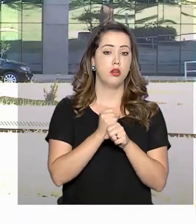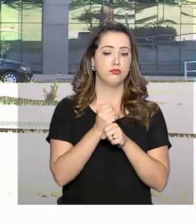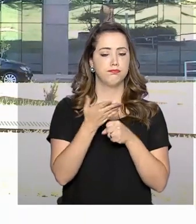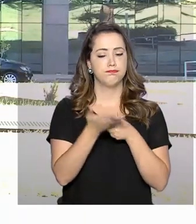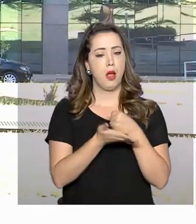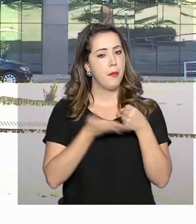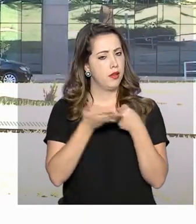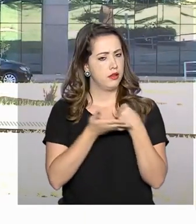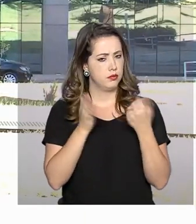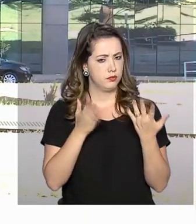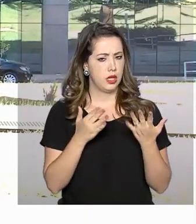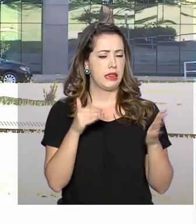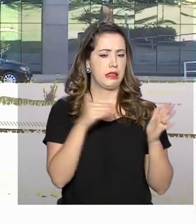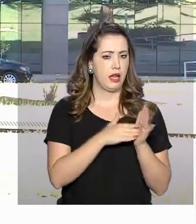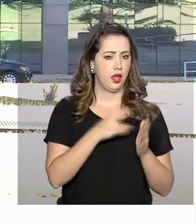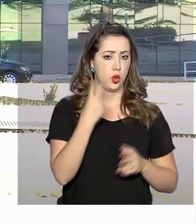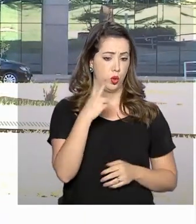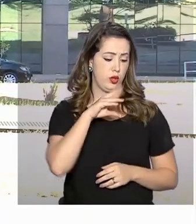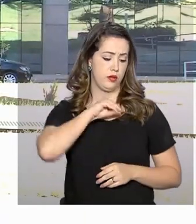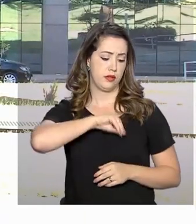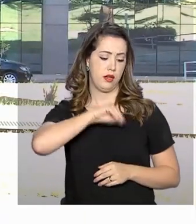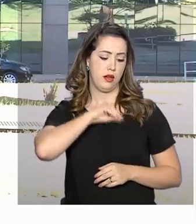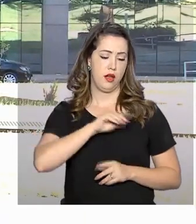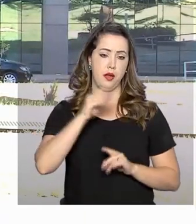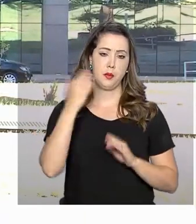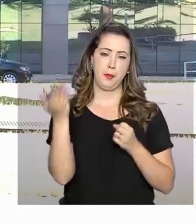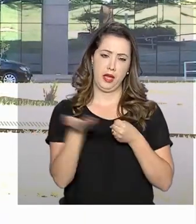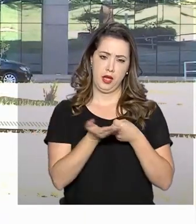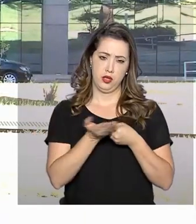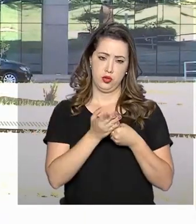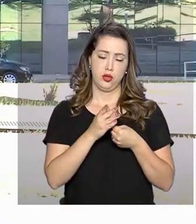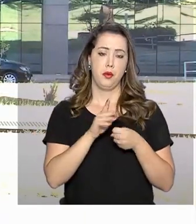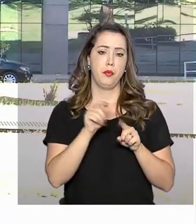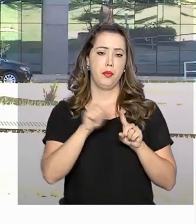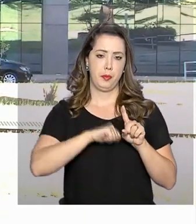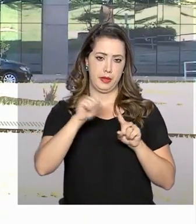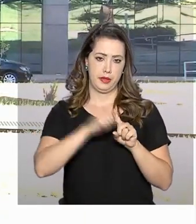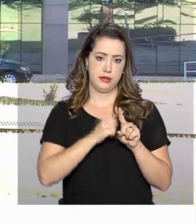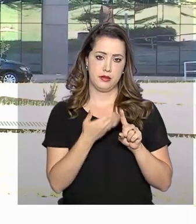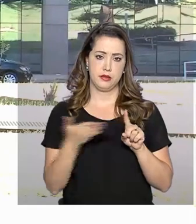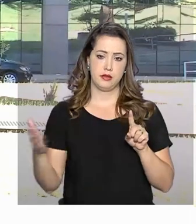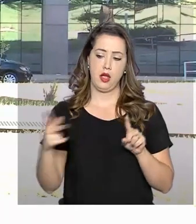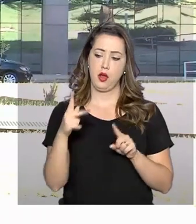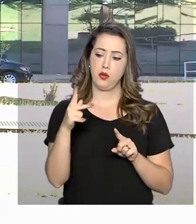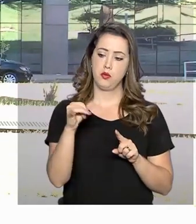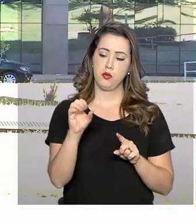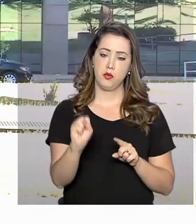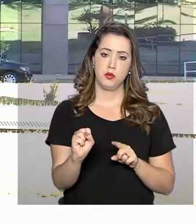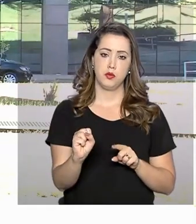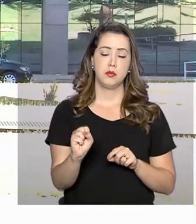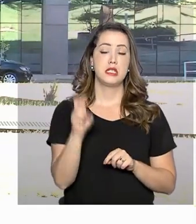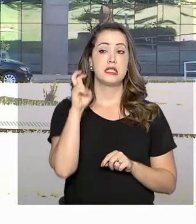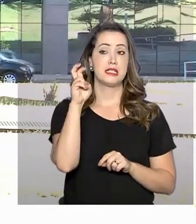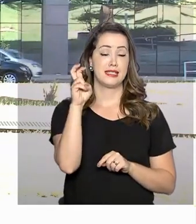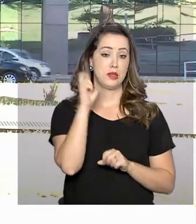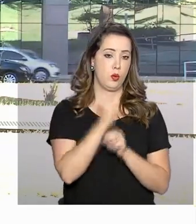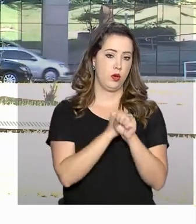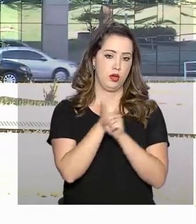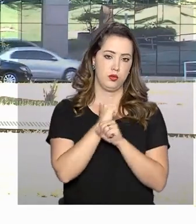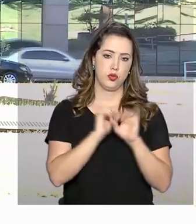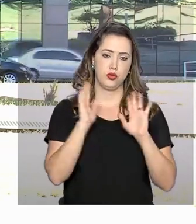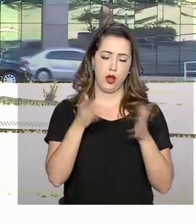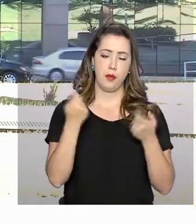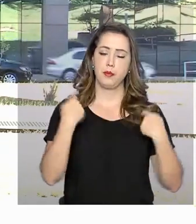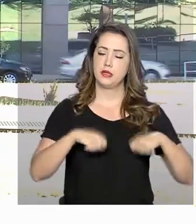máximo dois salários mínimos em média por mês e está inscrito no PIS-PASEP há pelo menos cinco anos. E é